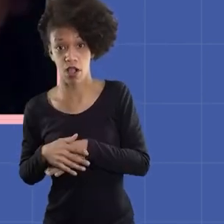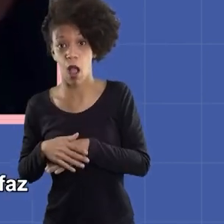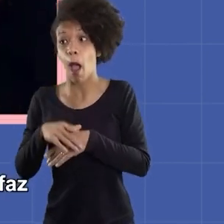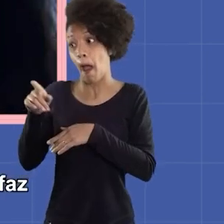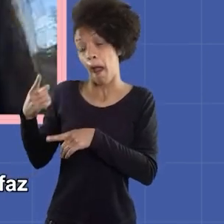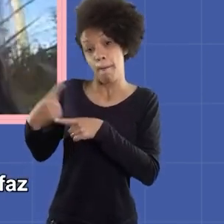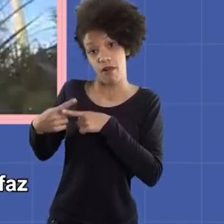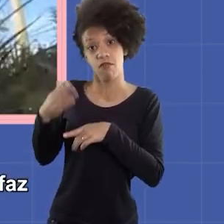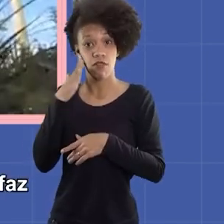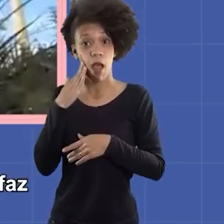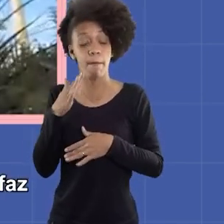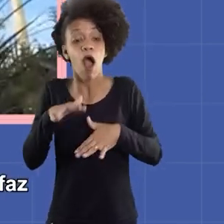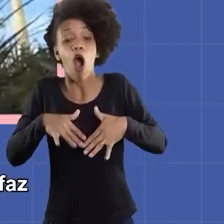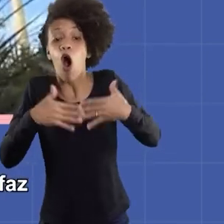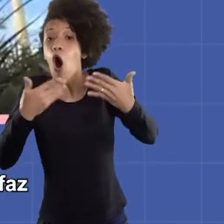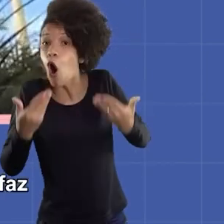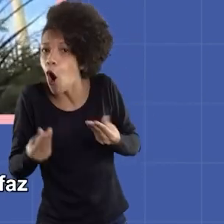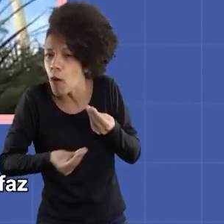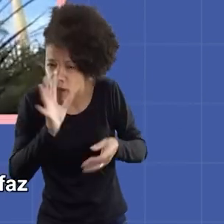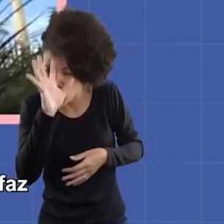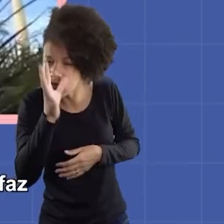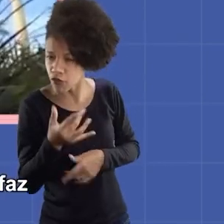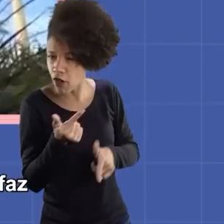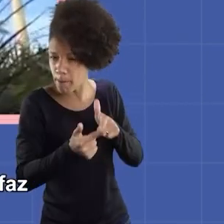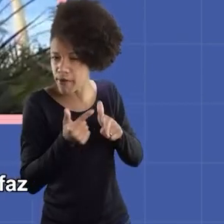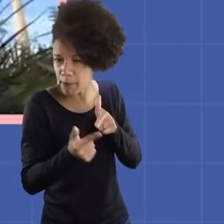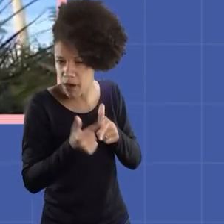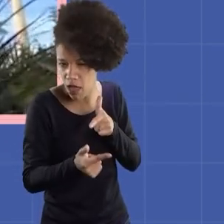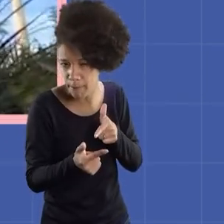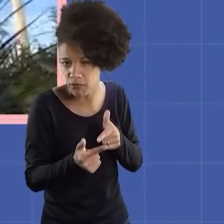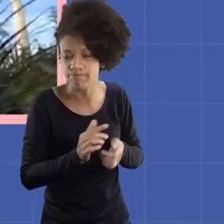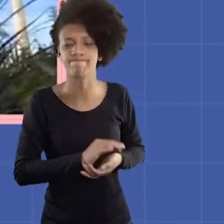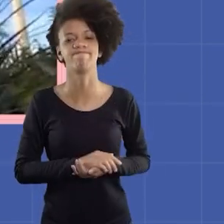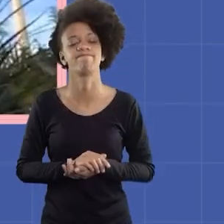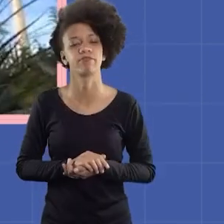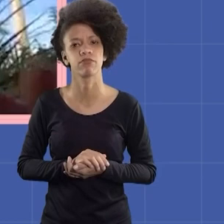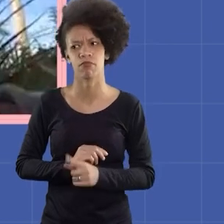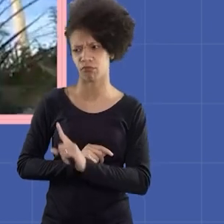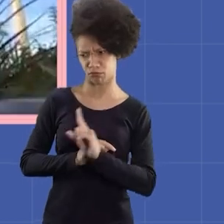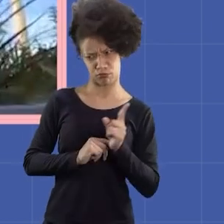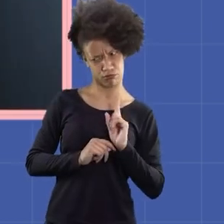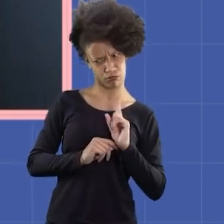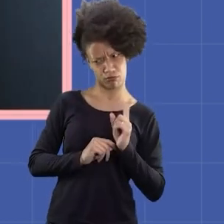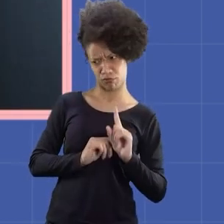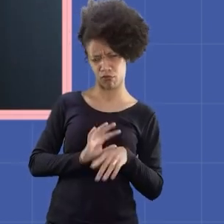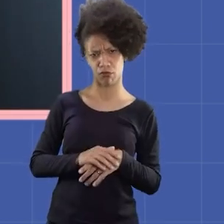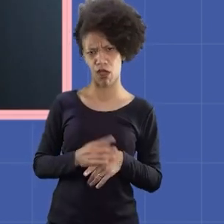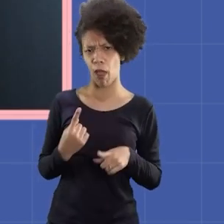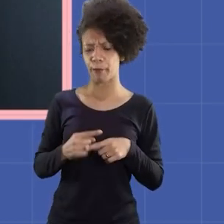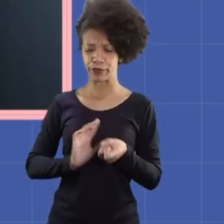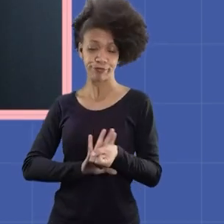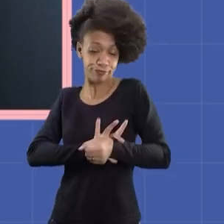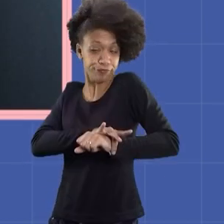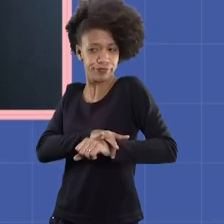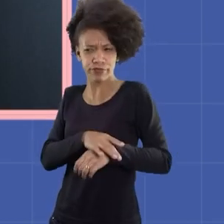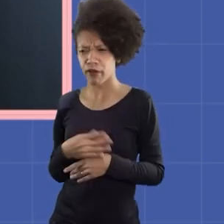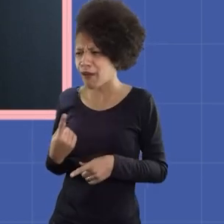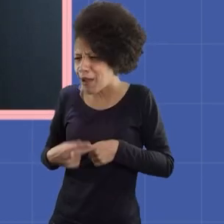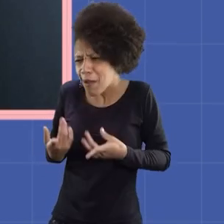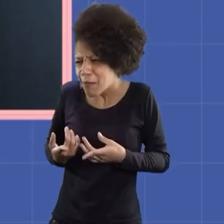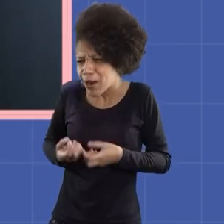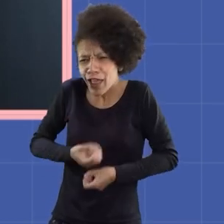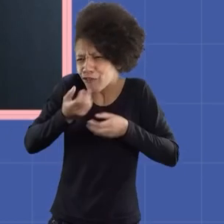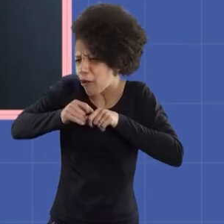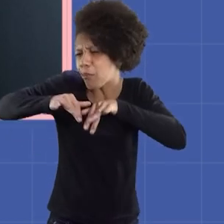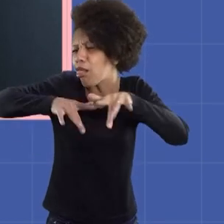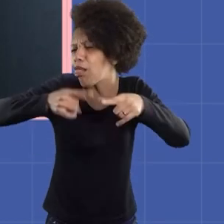meus pais porque eles já saberão assim o nível do que aquilo faz e no nível que eles devem fazer não porque eu sou muito